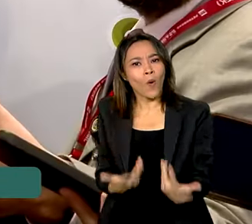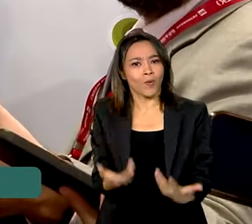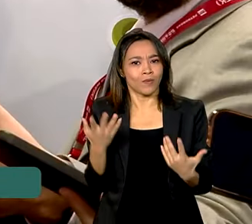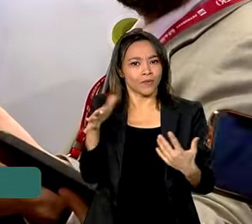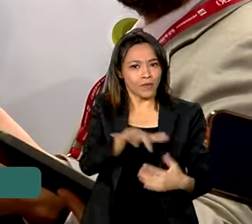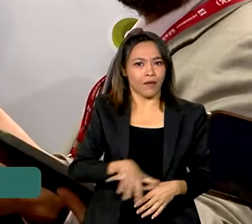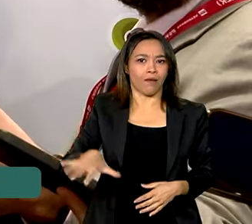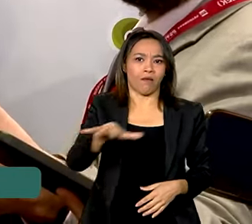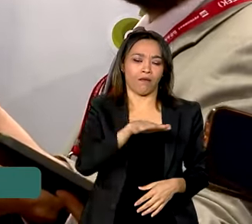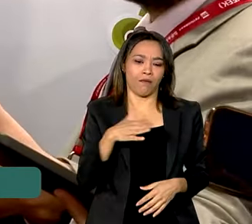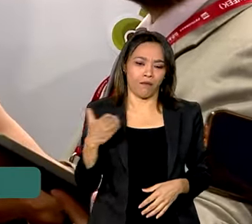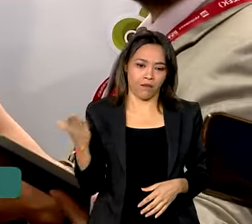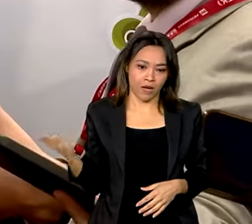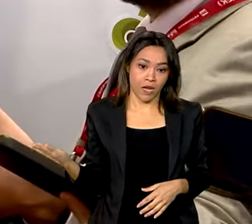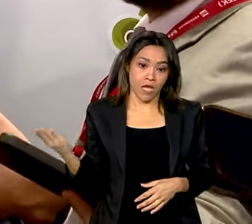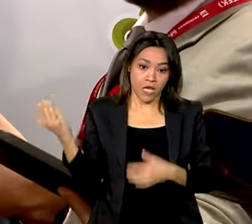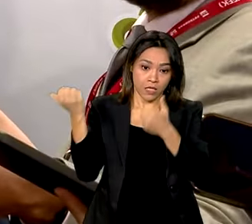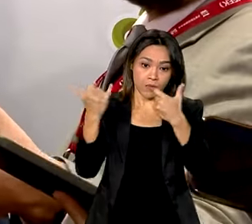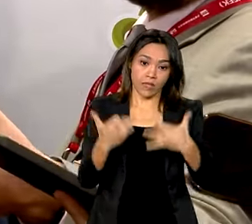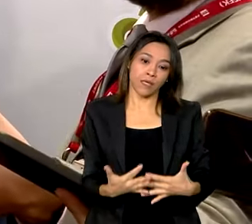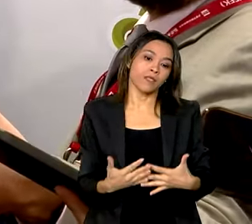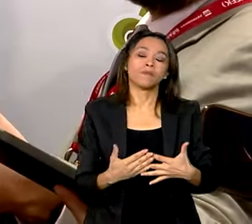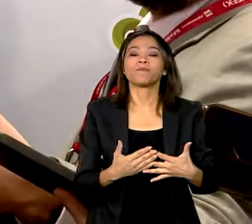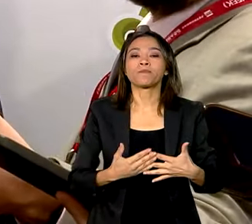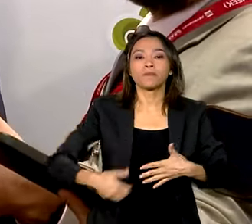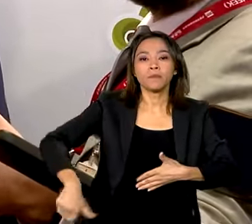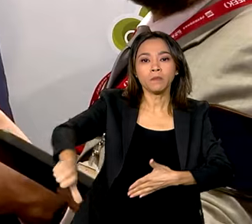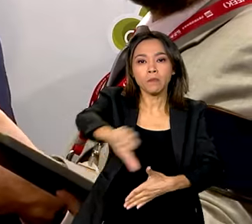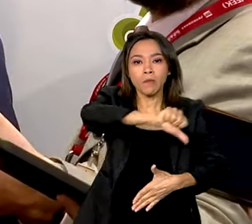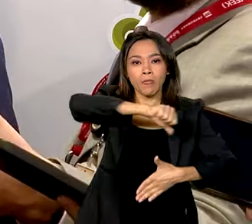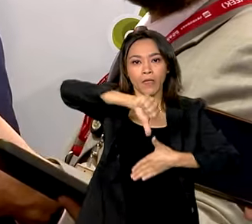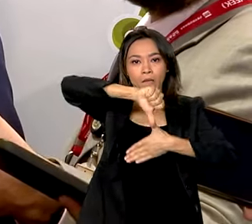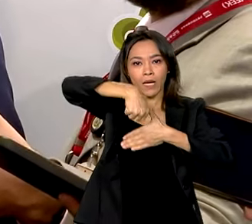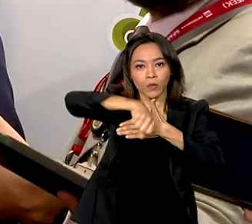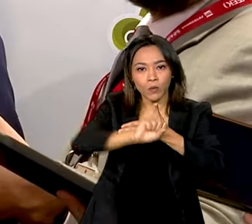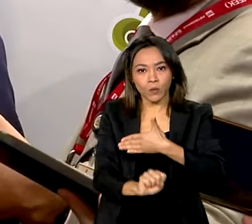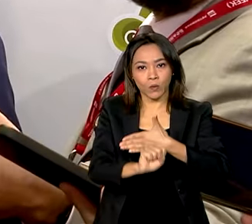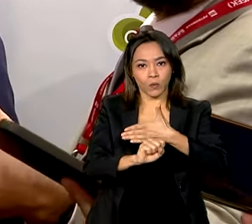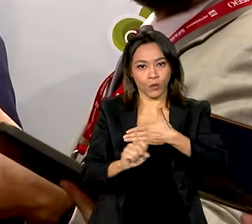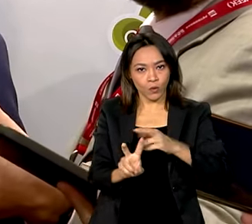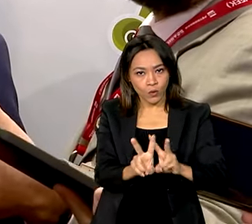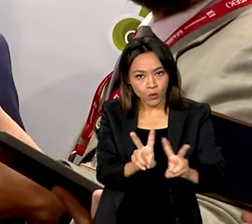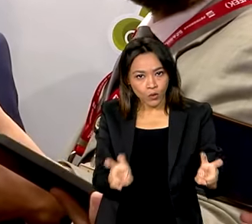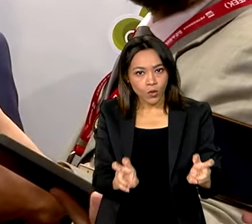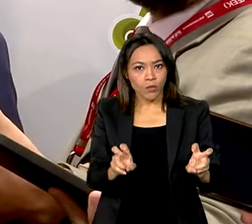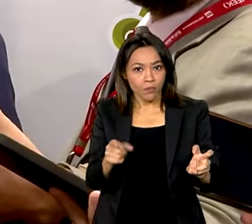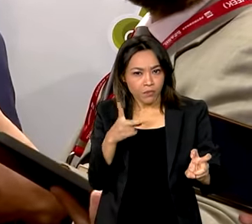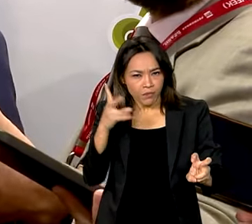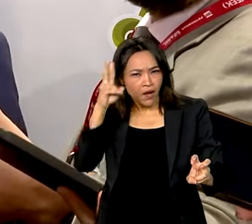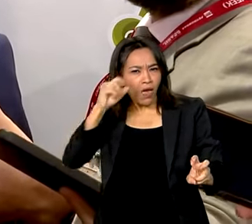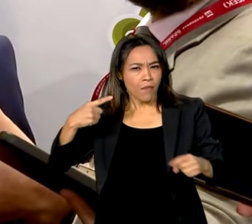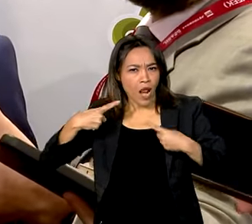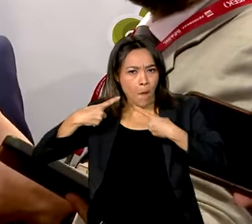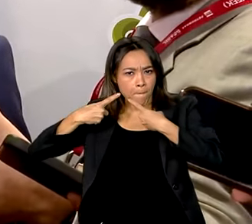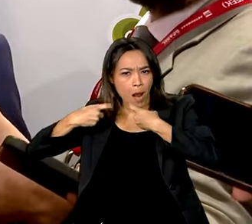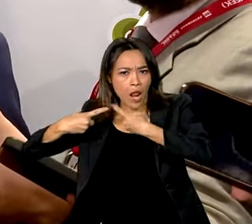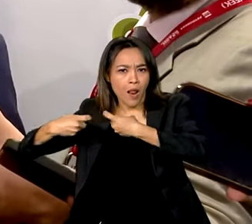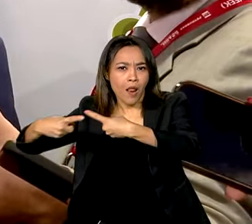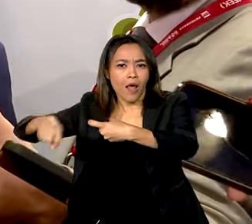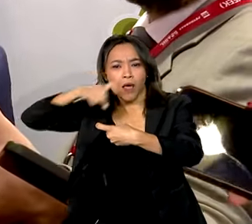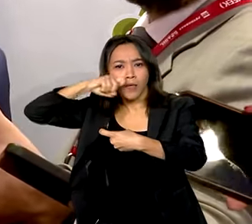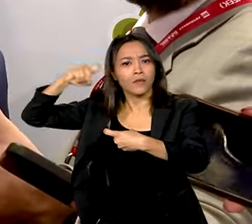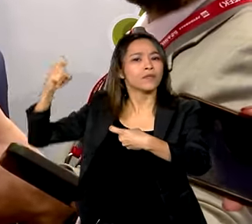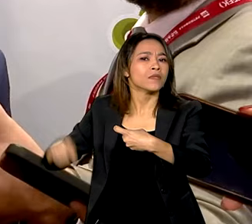A gente integrar a América do Sul do ponto de vista energético. Isso demonstrou a guerra da Rússia com a Ucrânia ser essencial